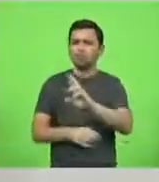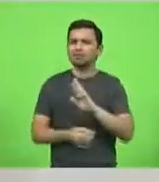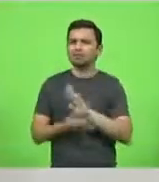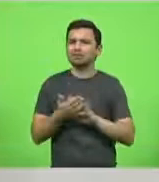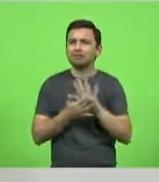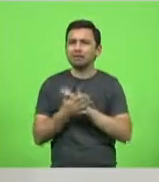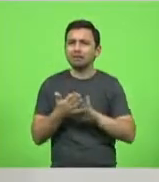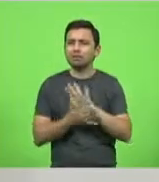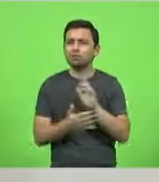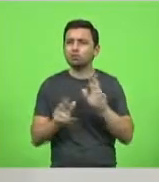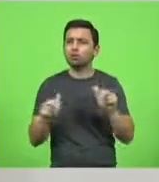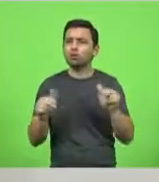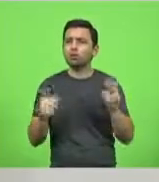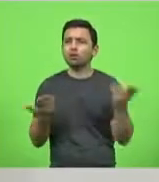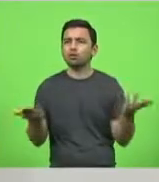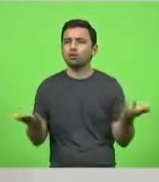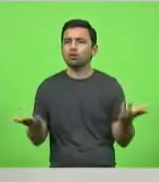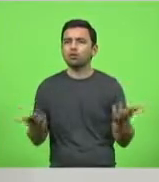recebo.